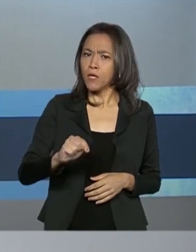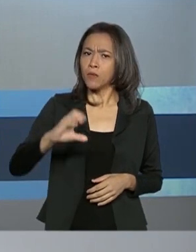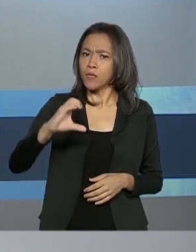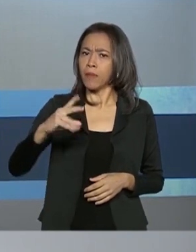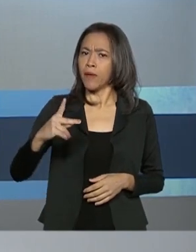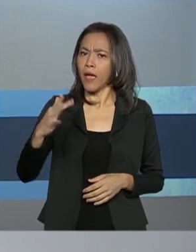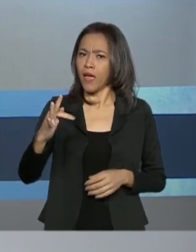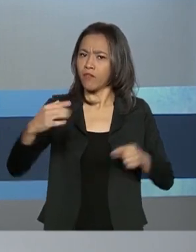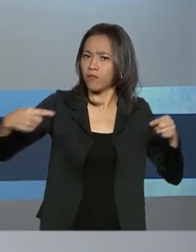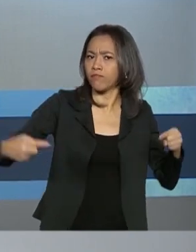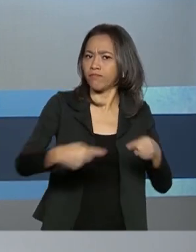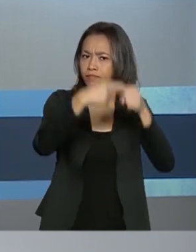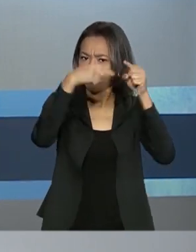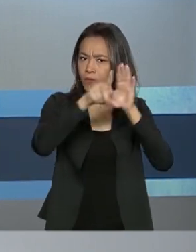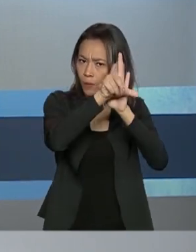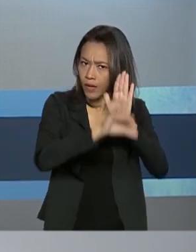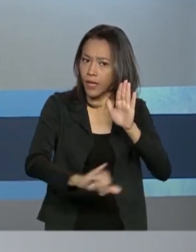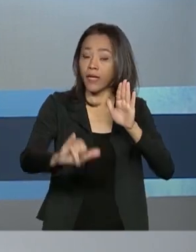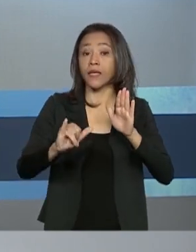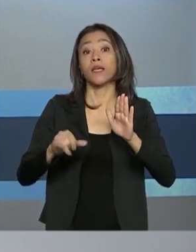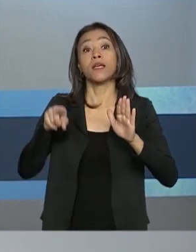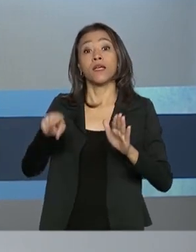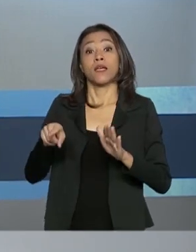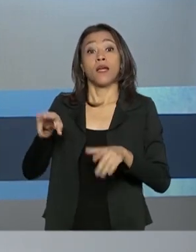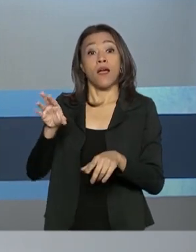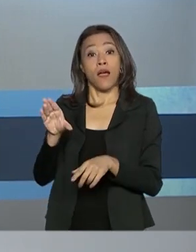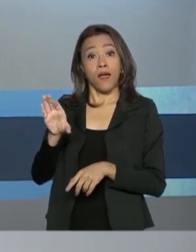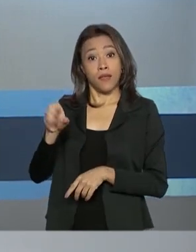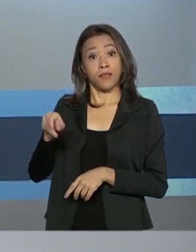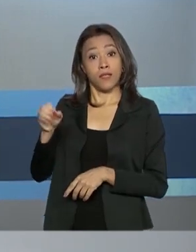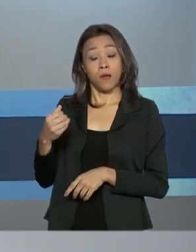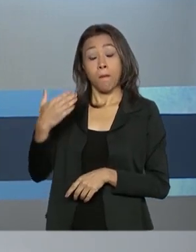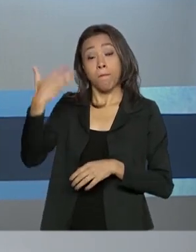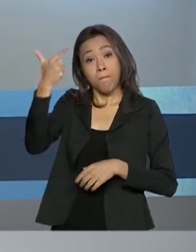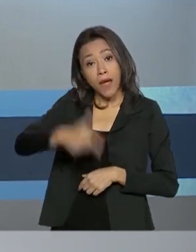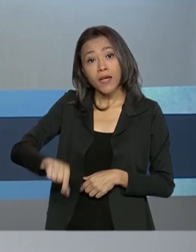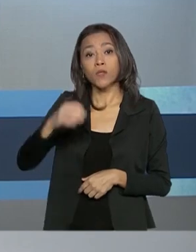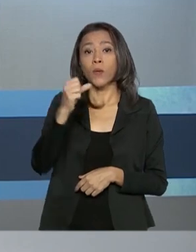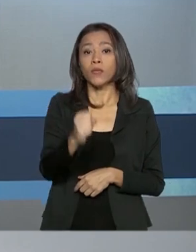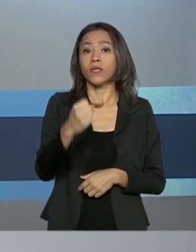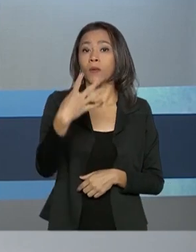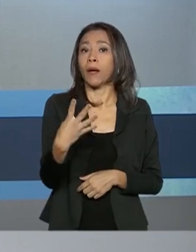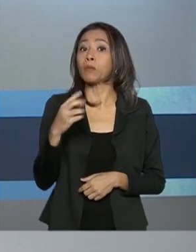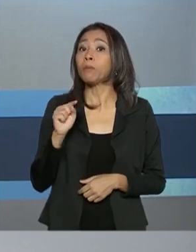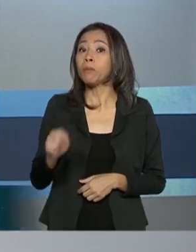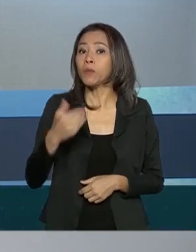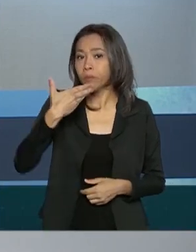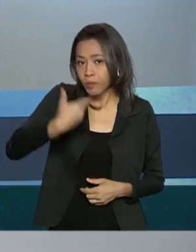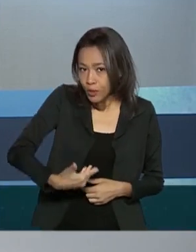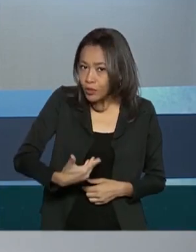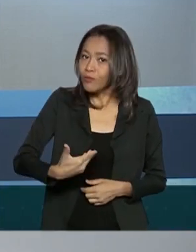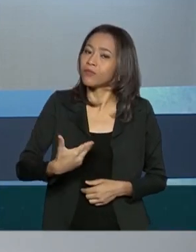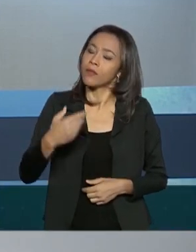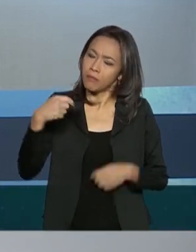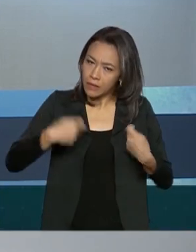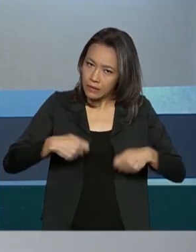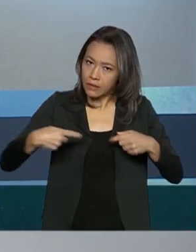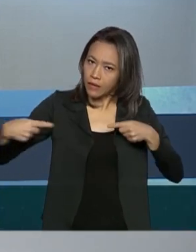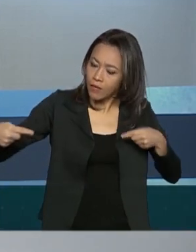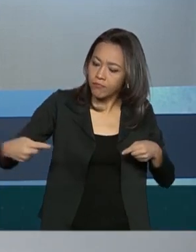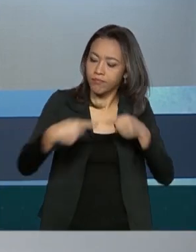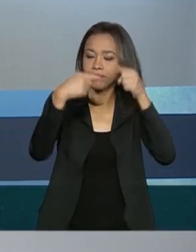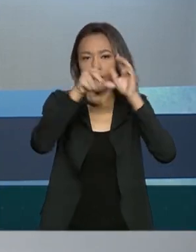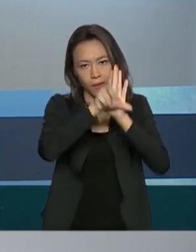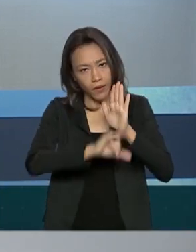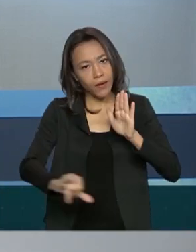a Receita Federal recebeu cerca de 84 mil novos pedidos. A regularização do CPF é necessária para o pagamento do